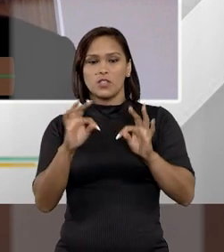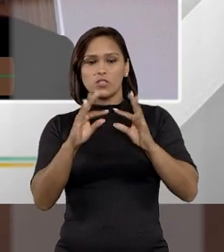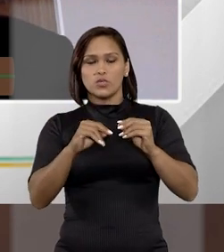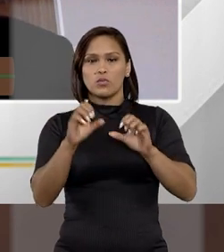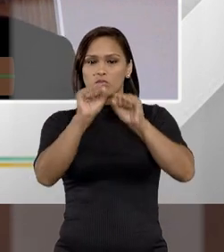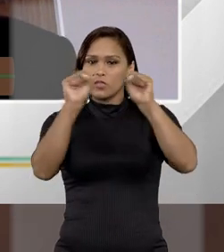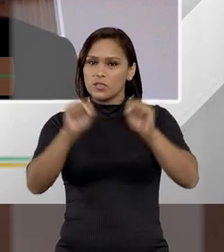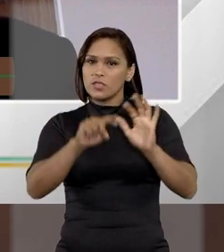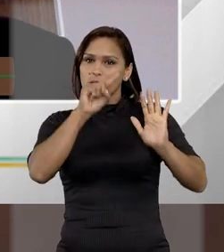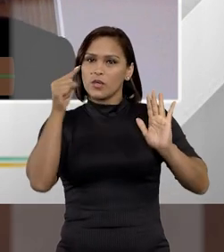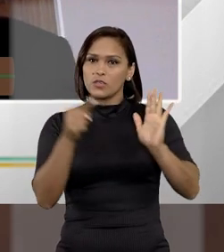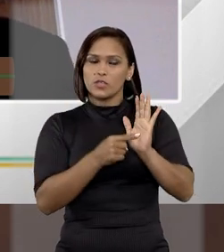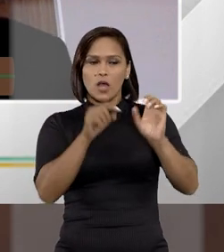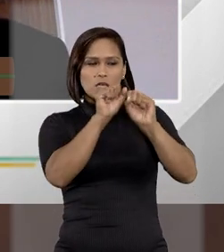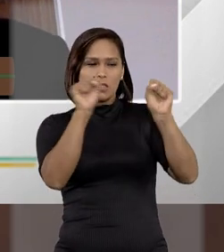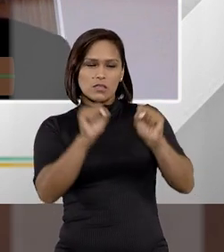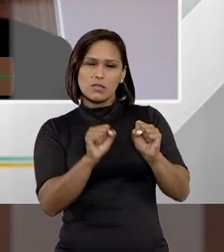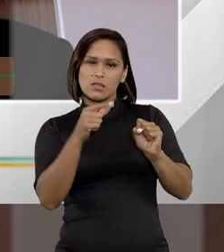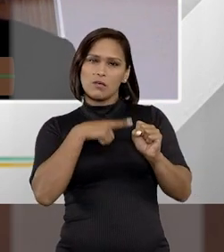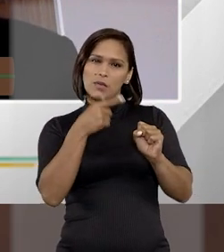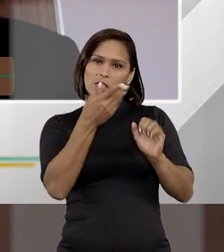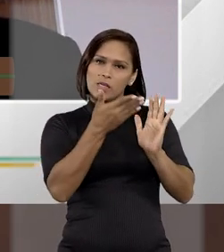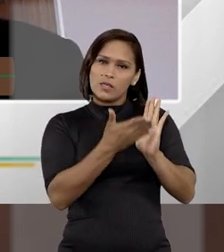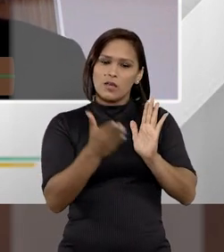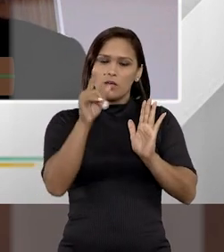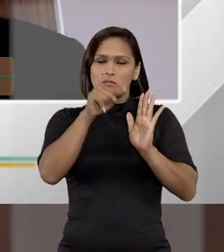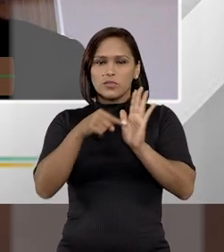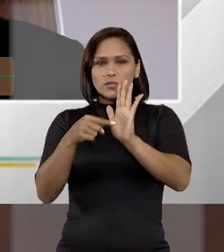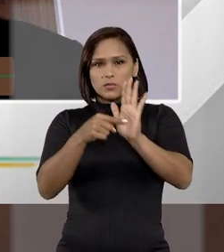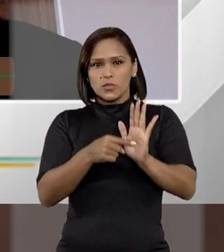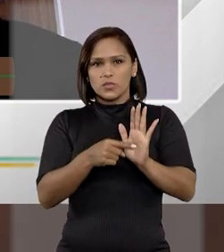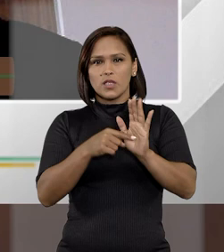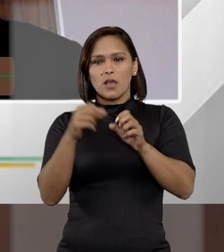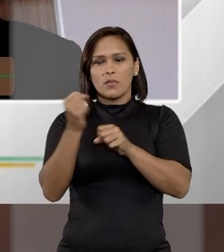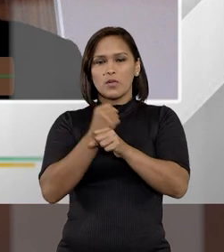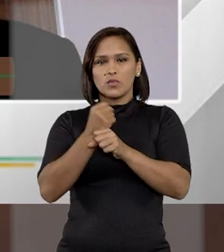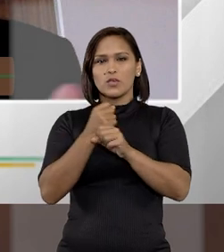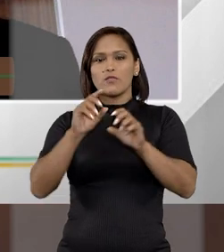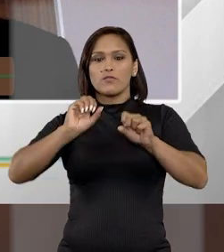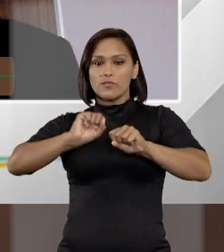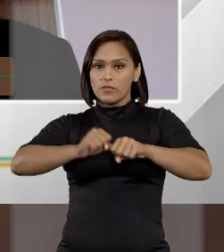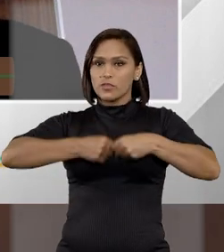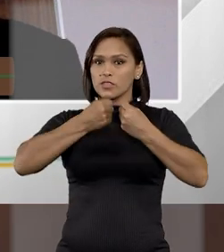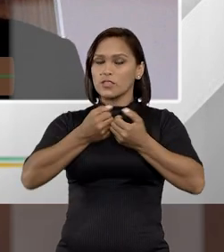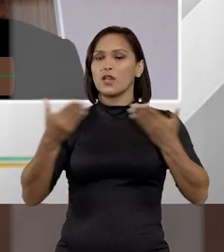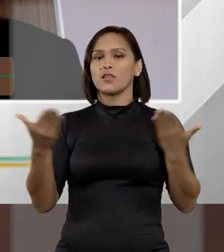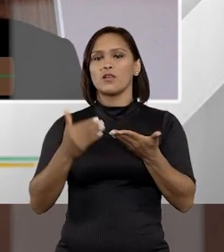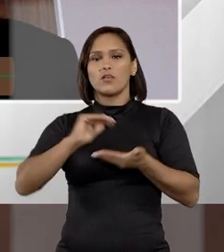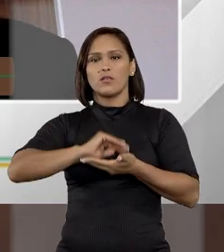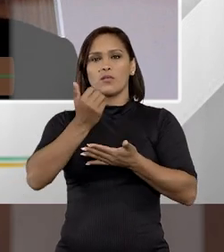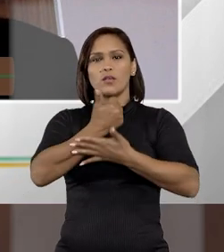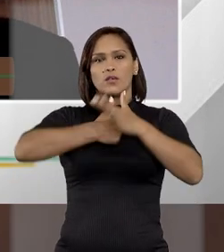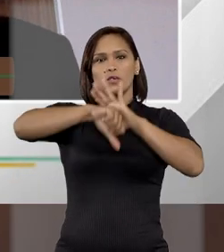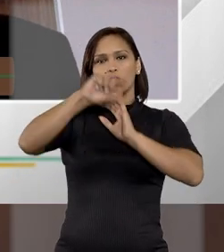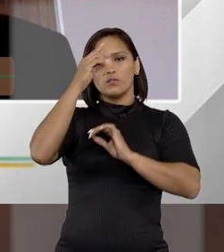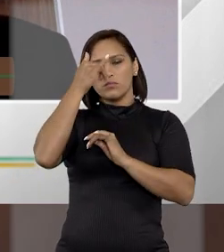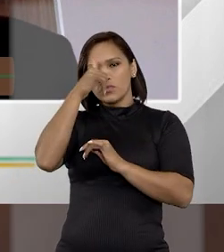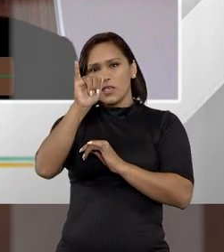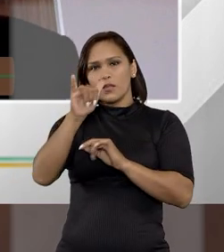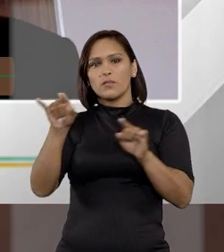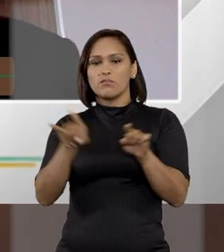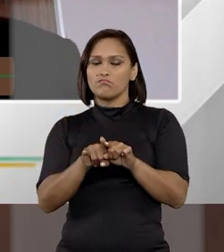diante do nosso sistema acusatório, sistema acusatório que foi trazido pelo constituinte, que foi reforçado agora pelo pacote anticrime,